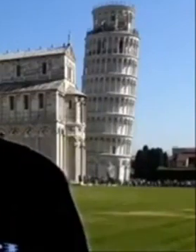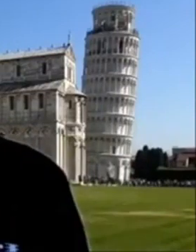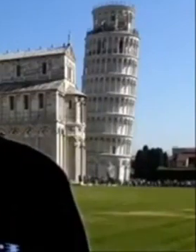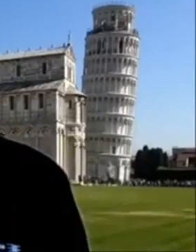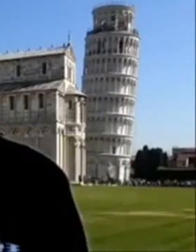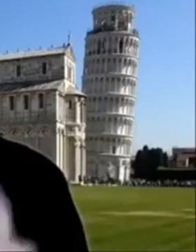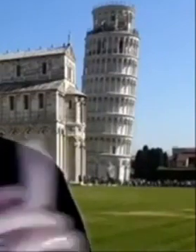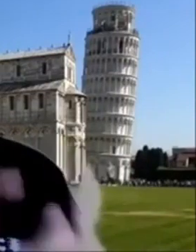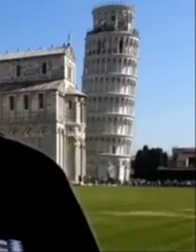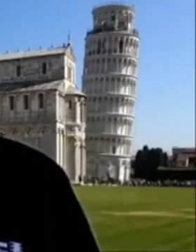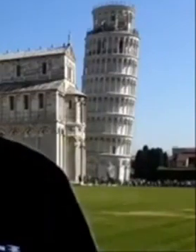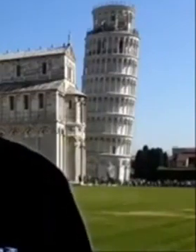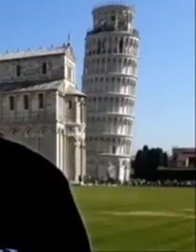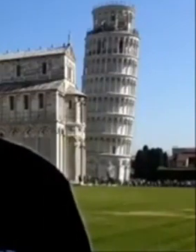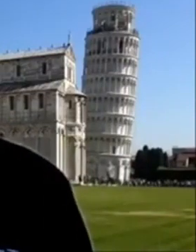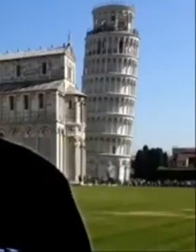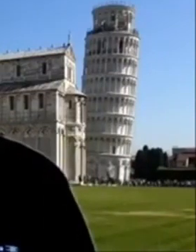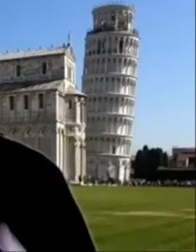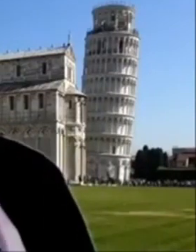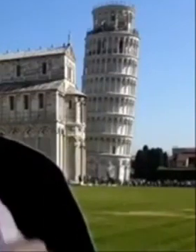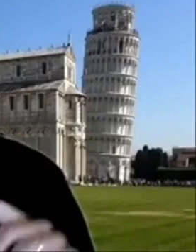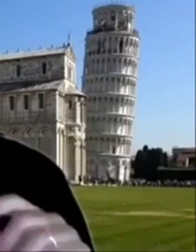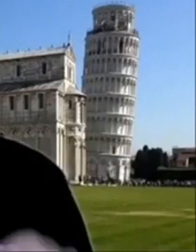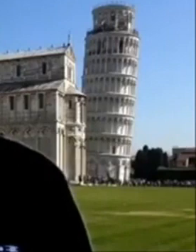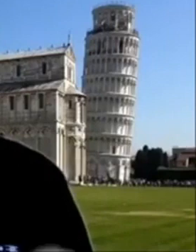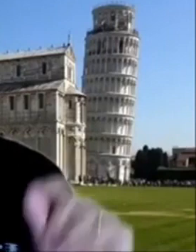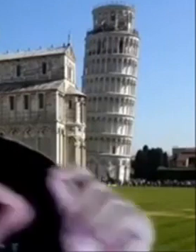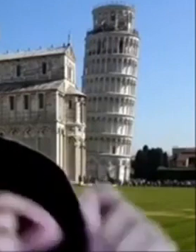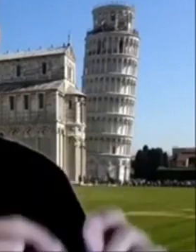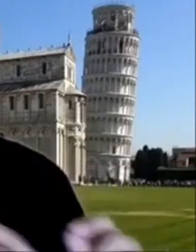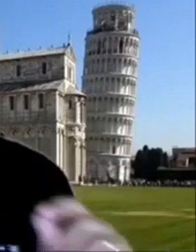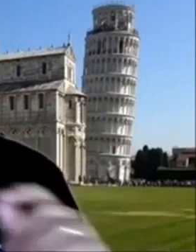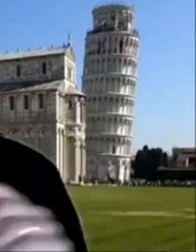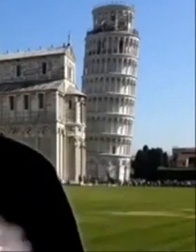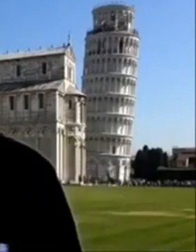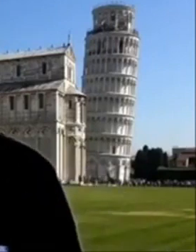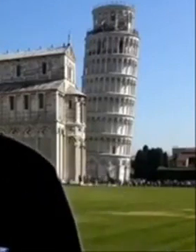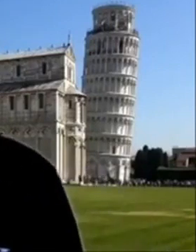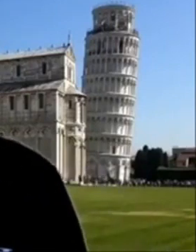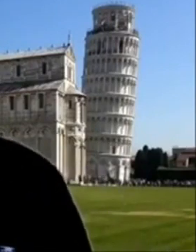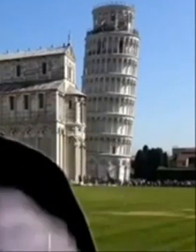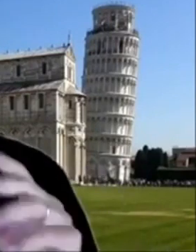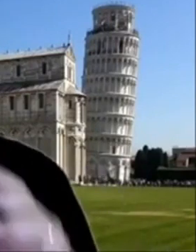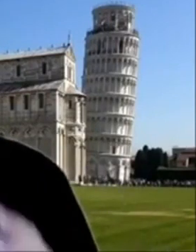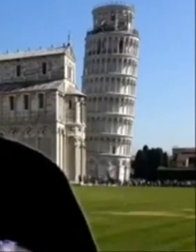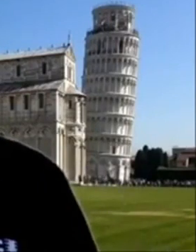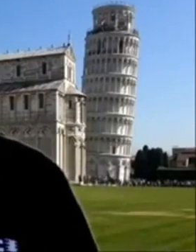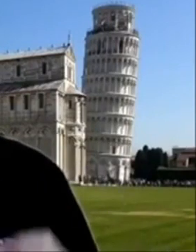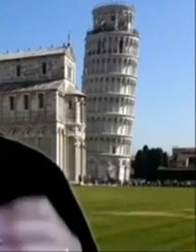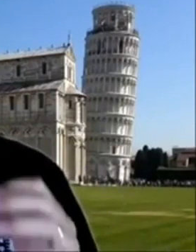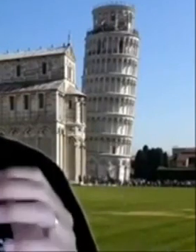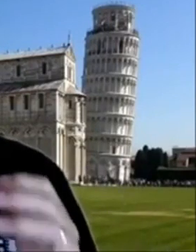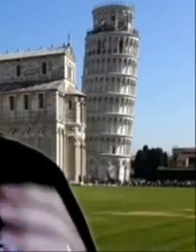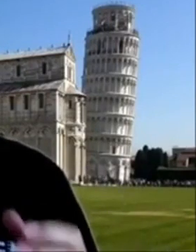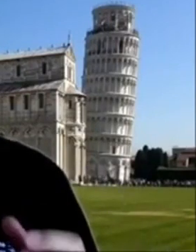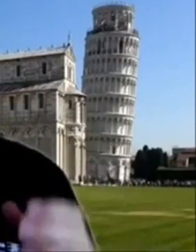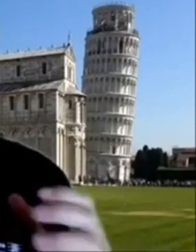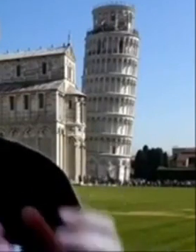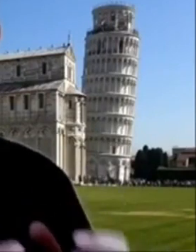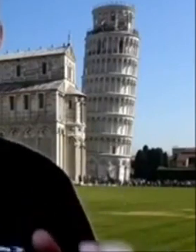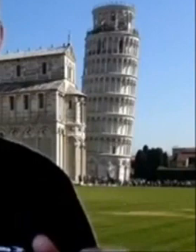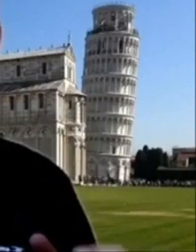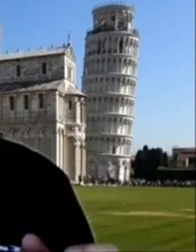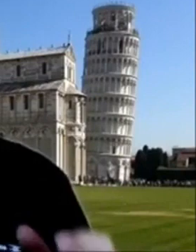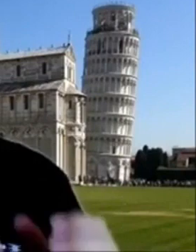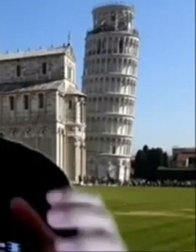de algumas coisas que nós já falamos nas aulas anteriores, quando nós tratamos do assunto ofício. Toda vez que eu vou preparar